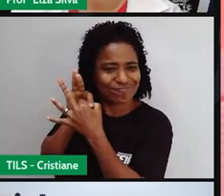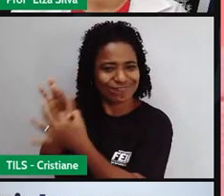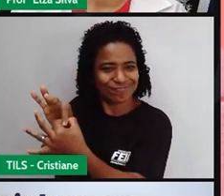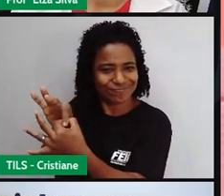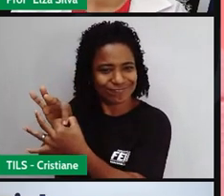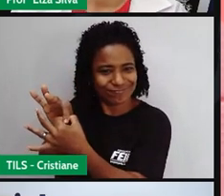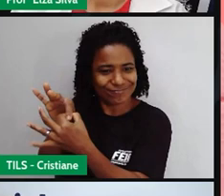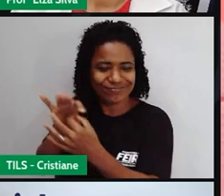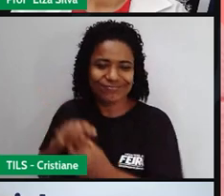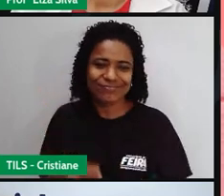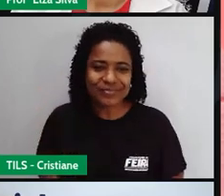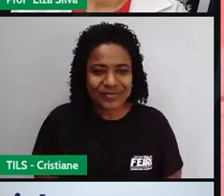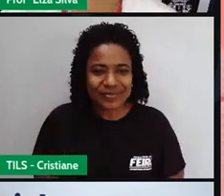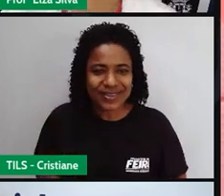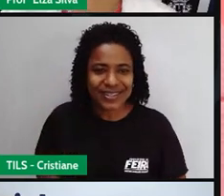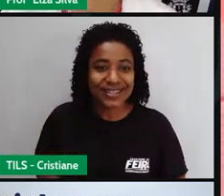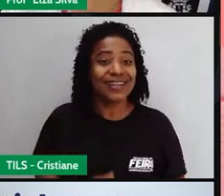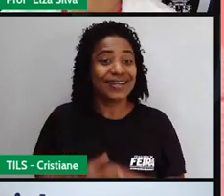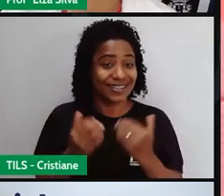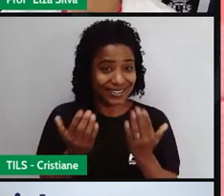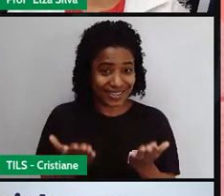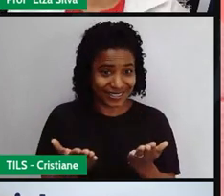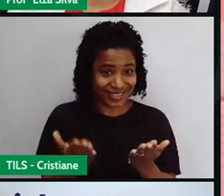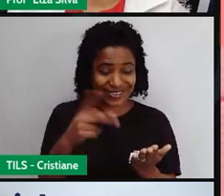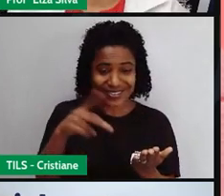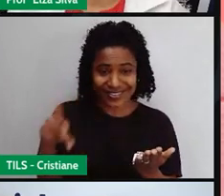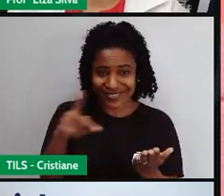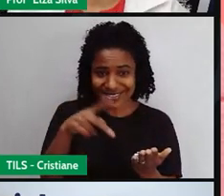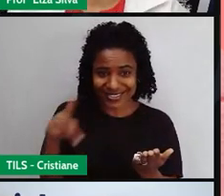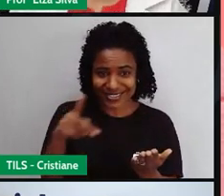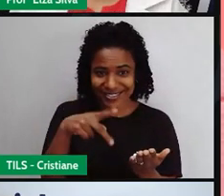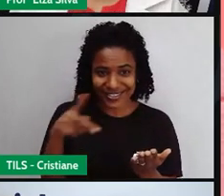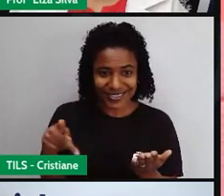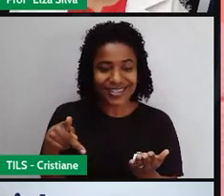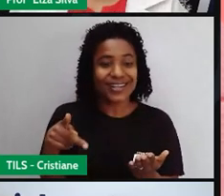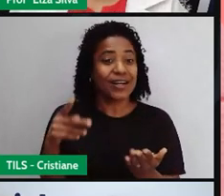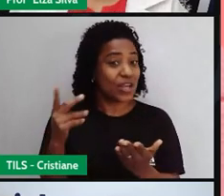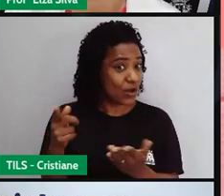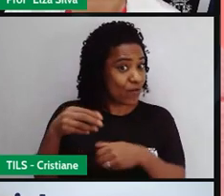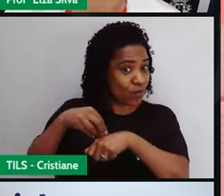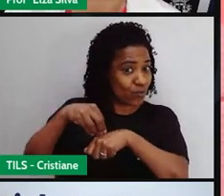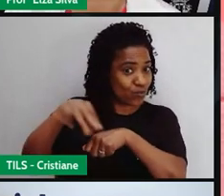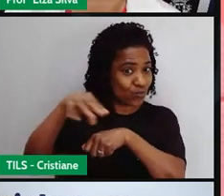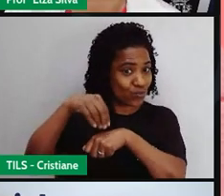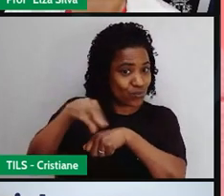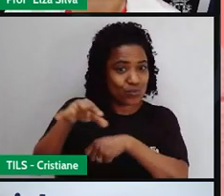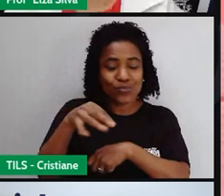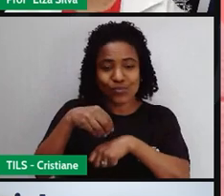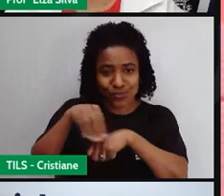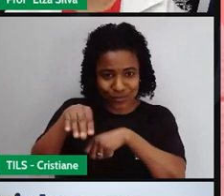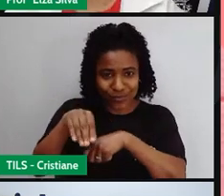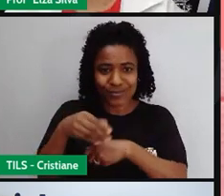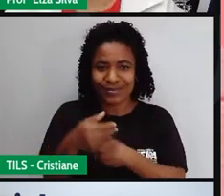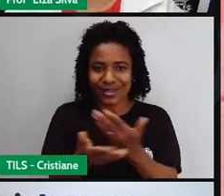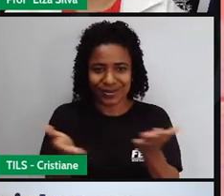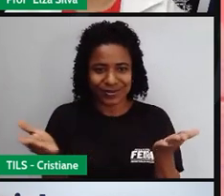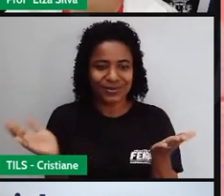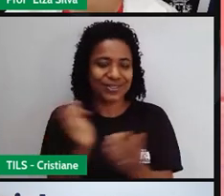Ok. E aí, teacher André, eu vou deixar aqui uma sugestão bem legal para os nossos estudantes.